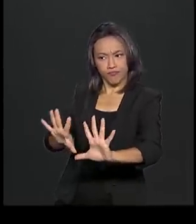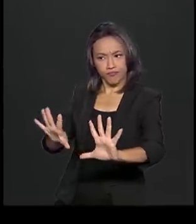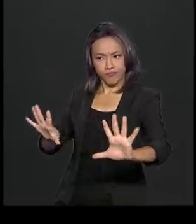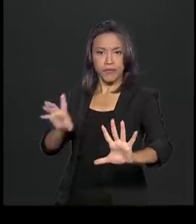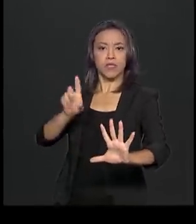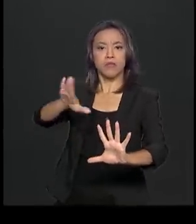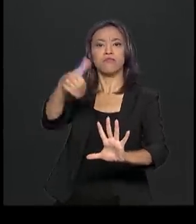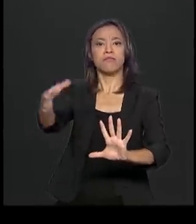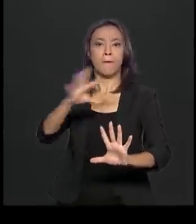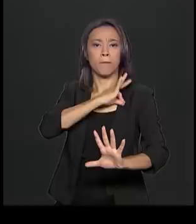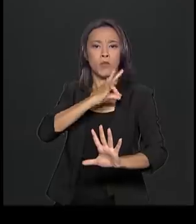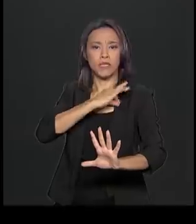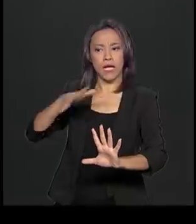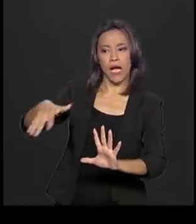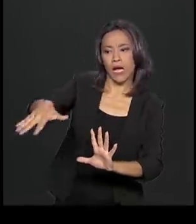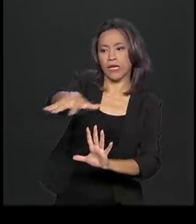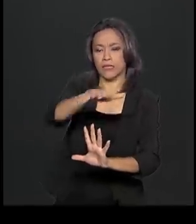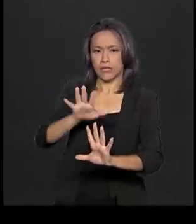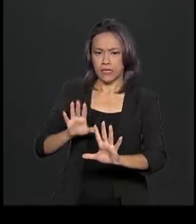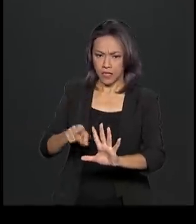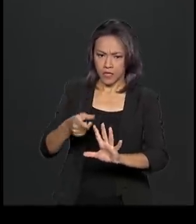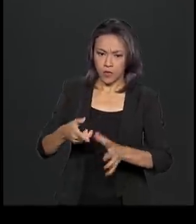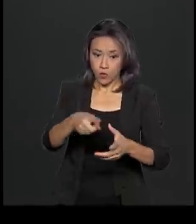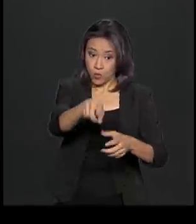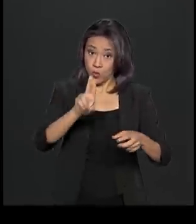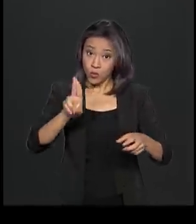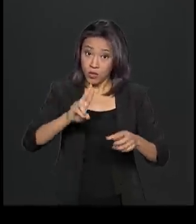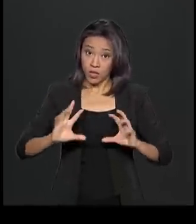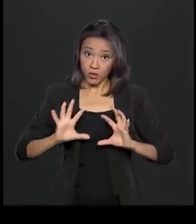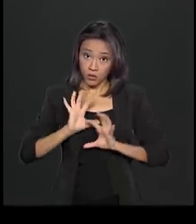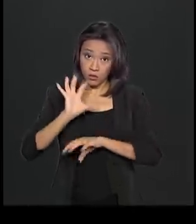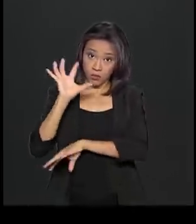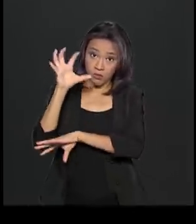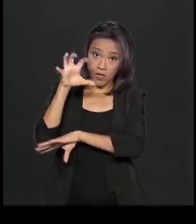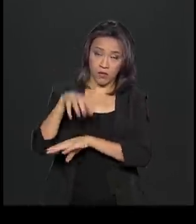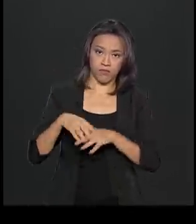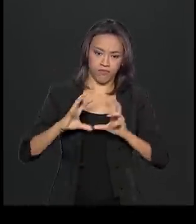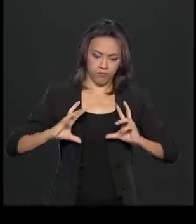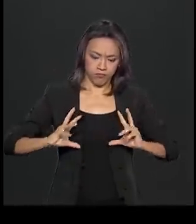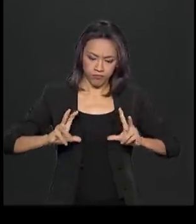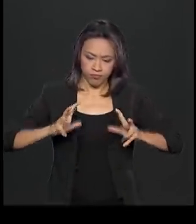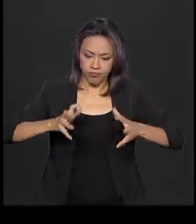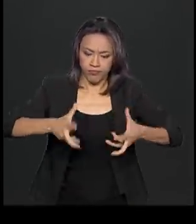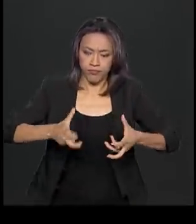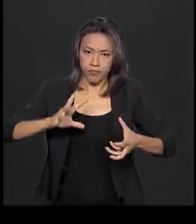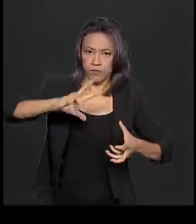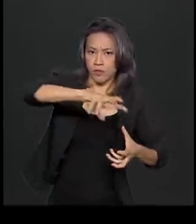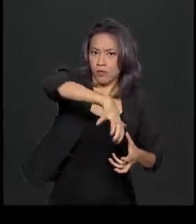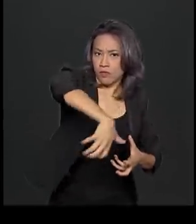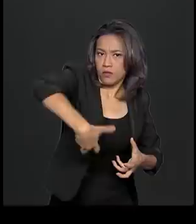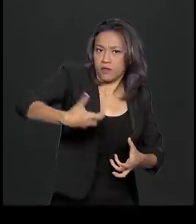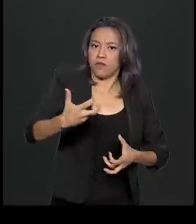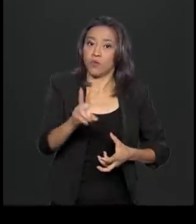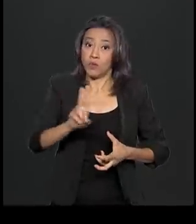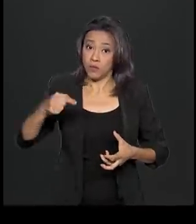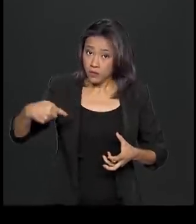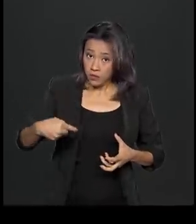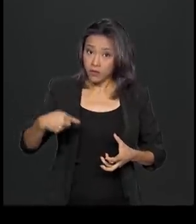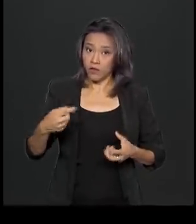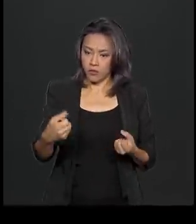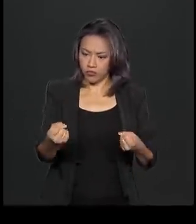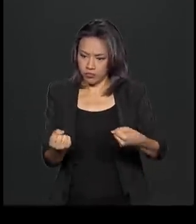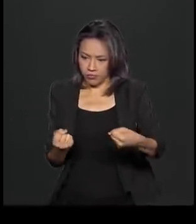amotinados, isso em cima de uma retroescavadeira. Quanto ao estado de saúde do senador, ele foi